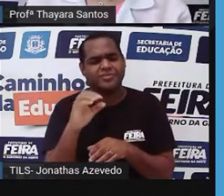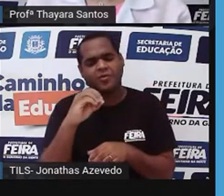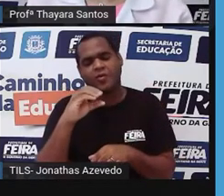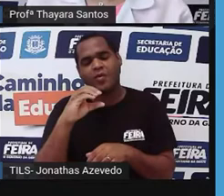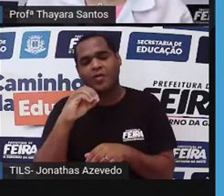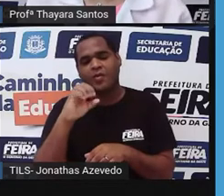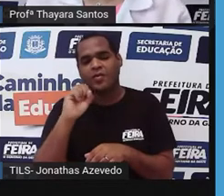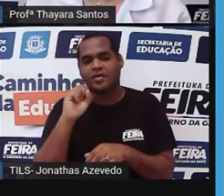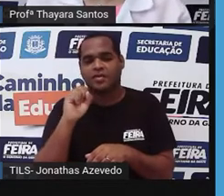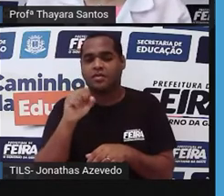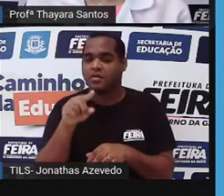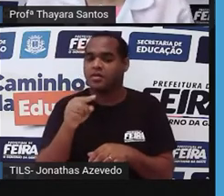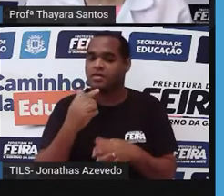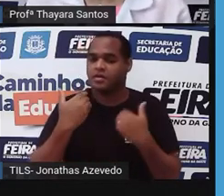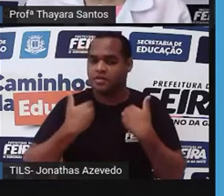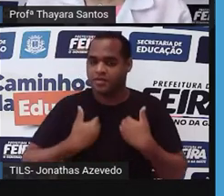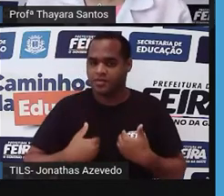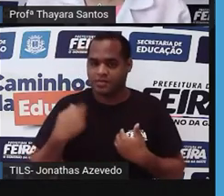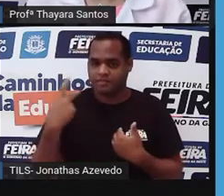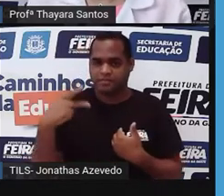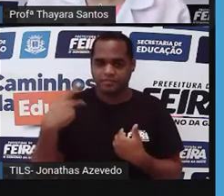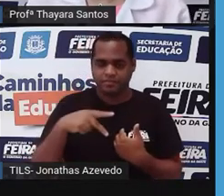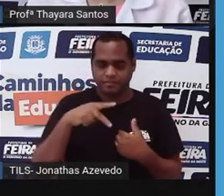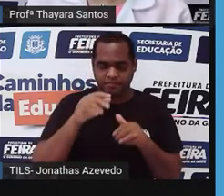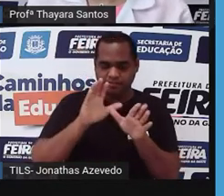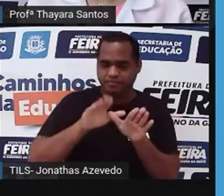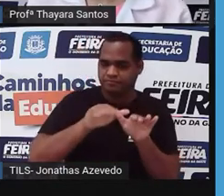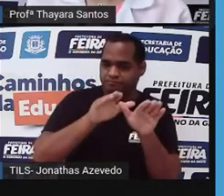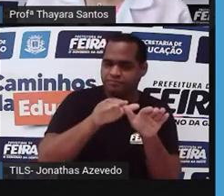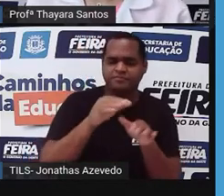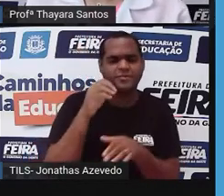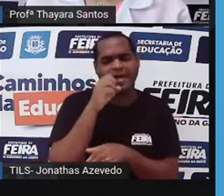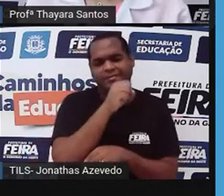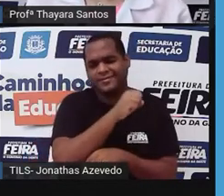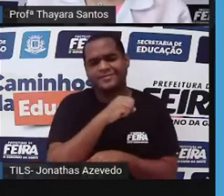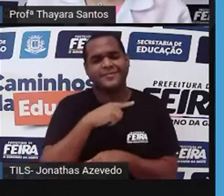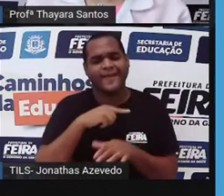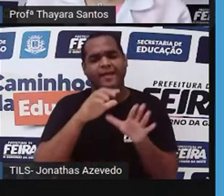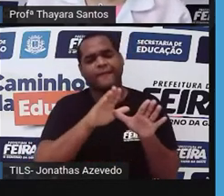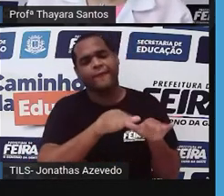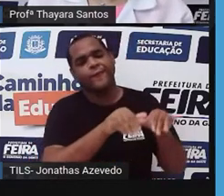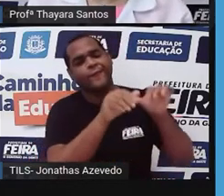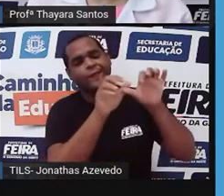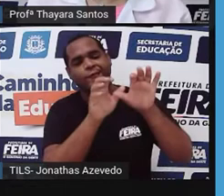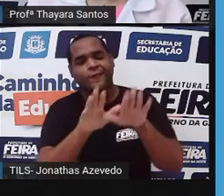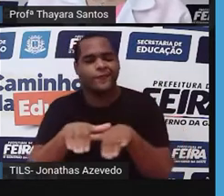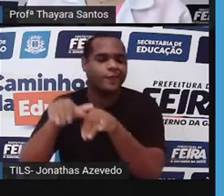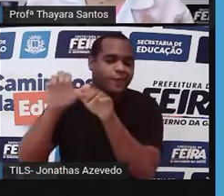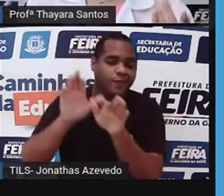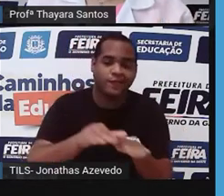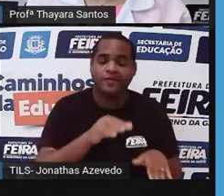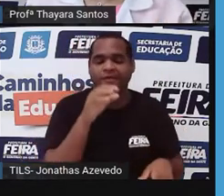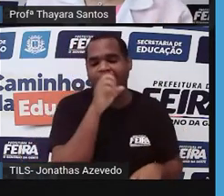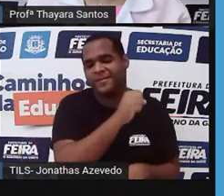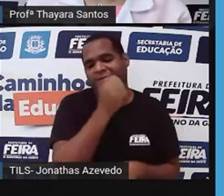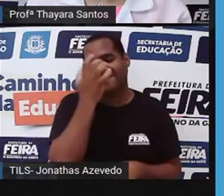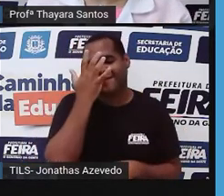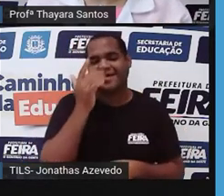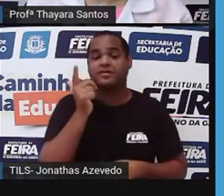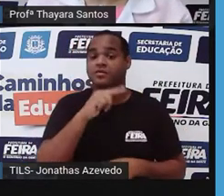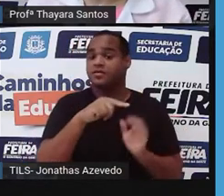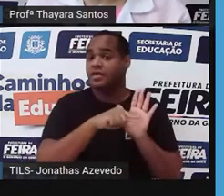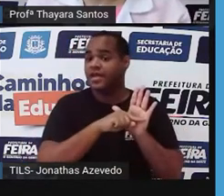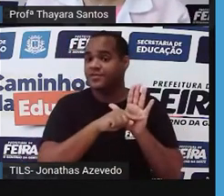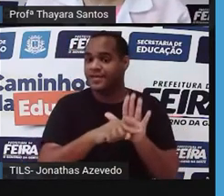disso é deixar o corpo dela mais leve, né? Diminuir o peso. Então, essa é uma importante característica também para ajudar